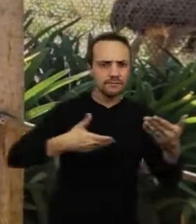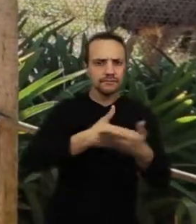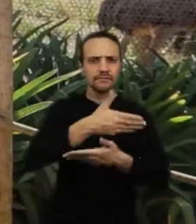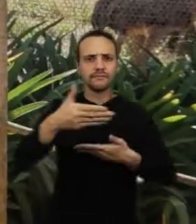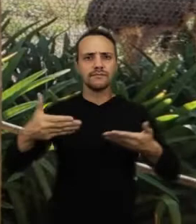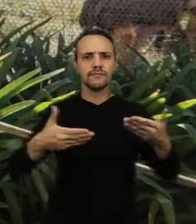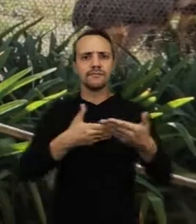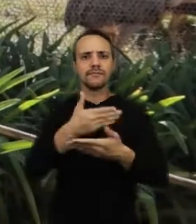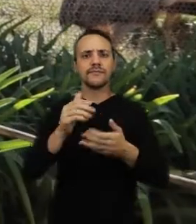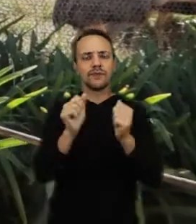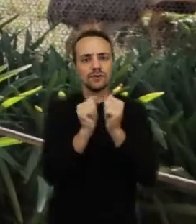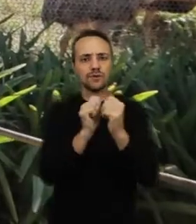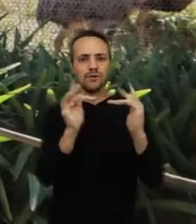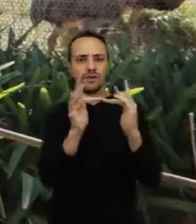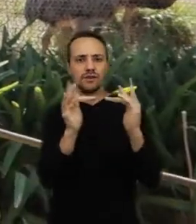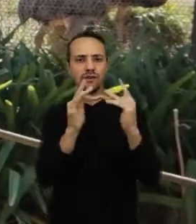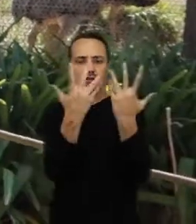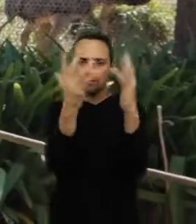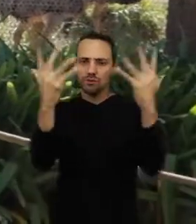em contato com natureza,